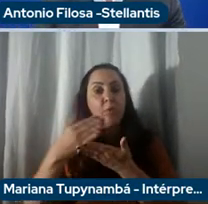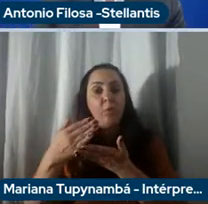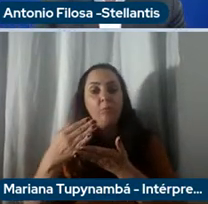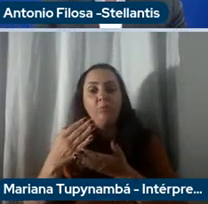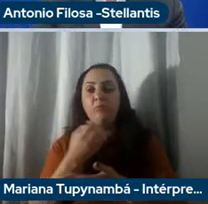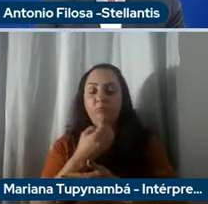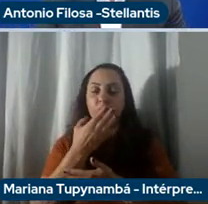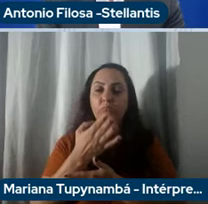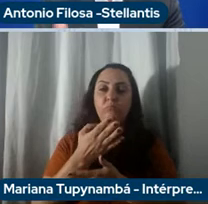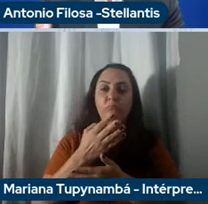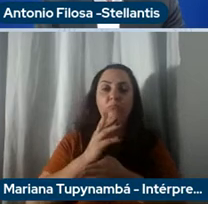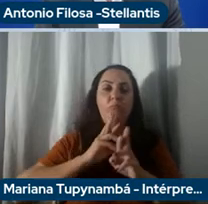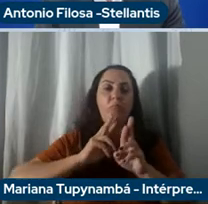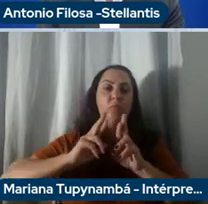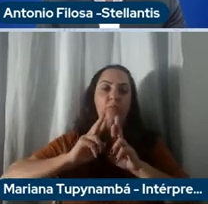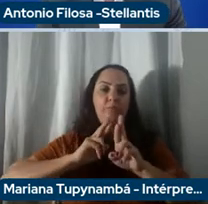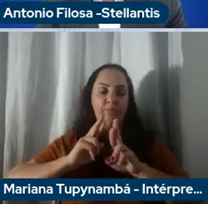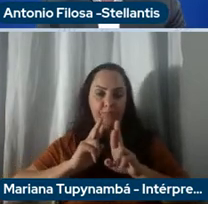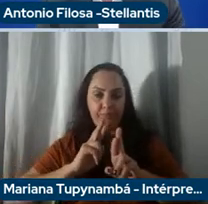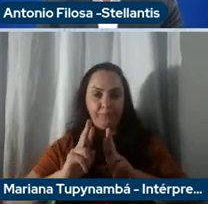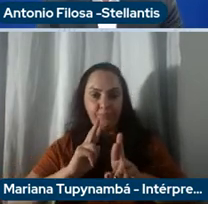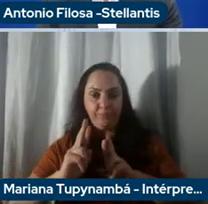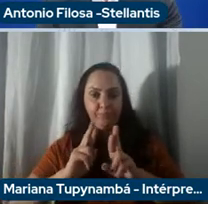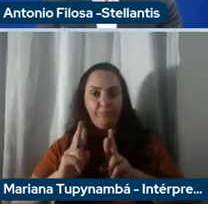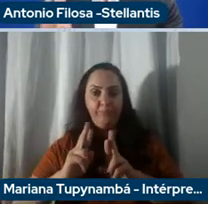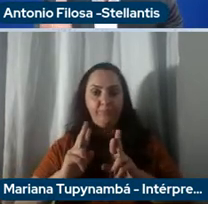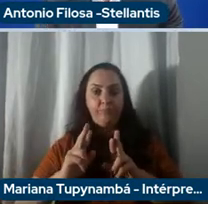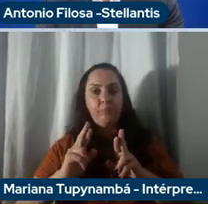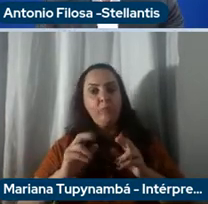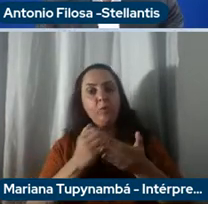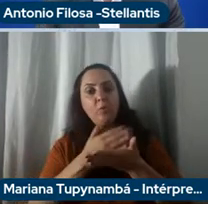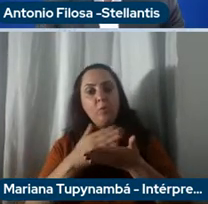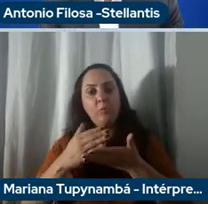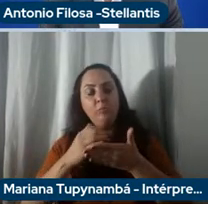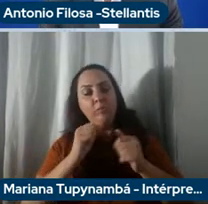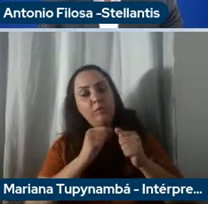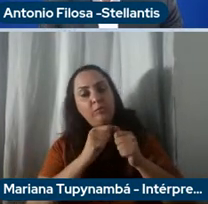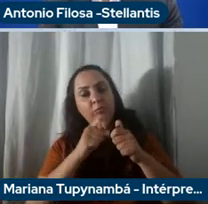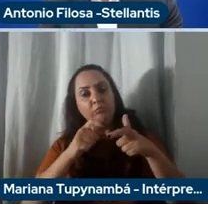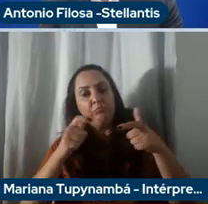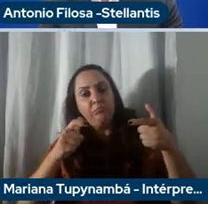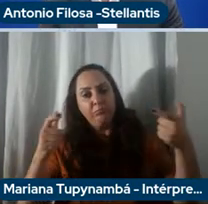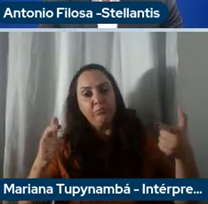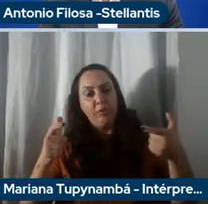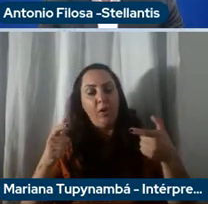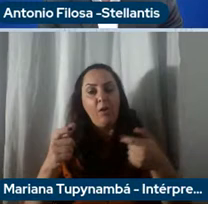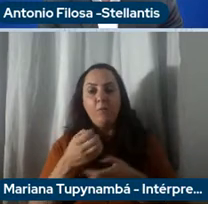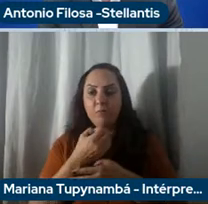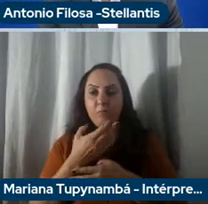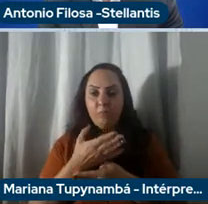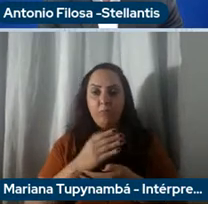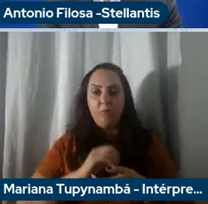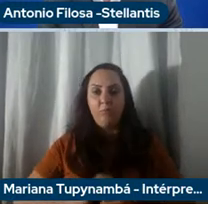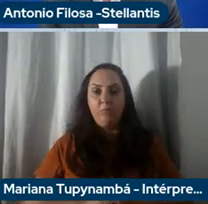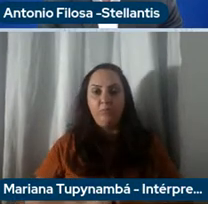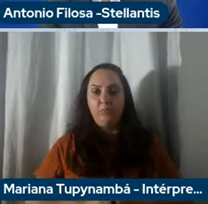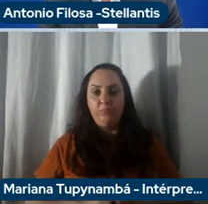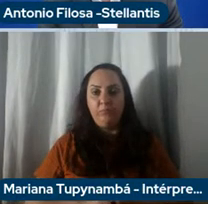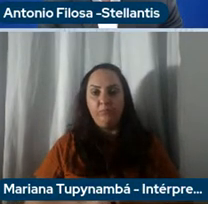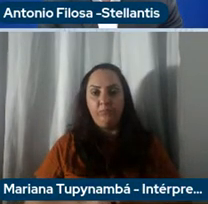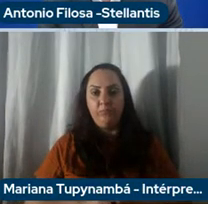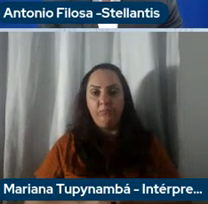também 29% um crescimento histórico com os market share que vocês veem ao lado próximo